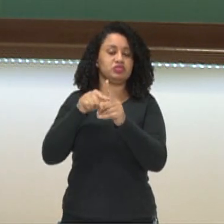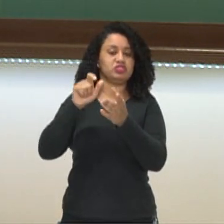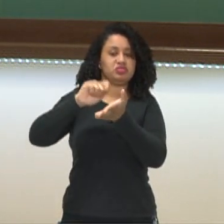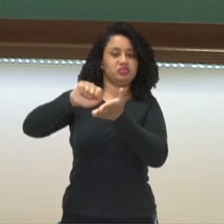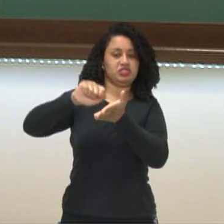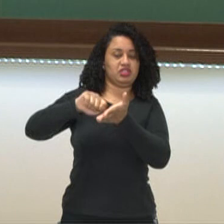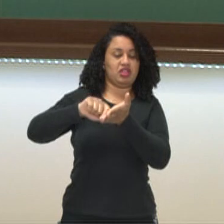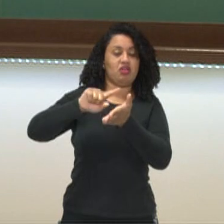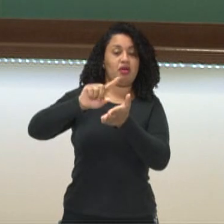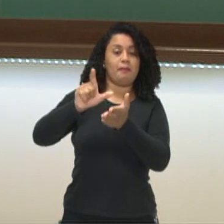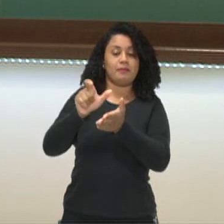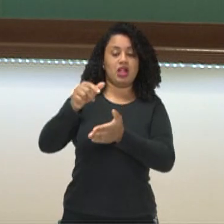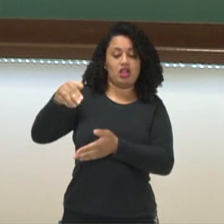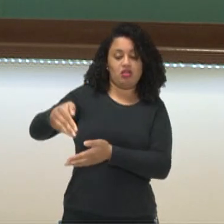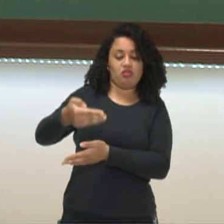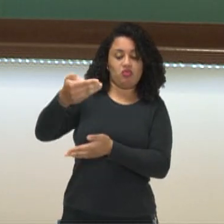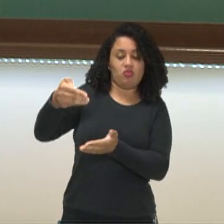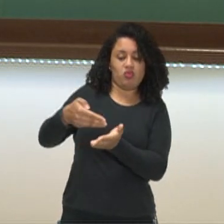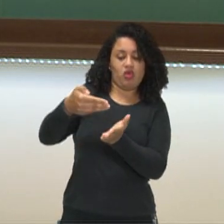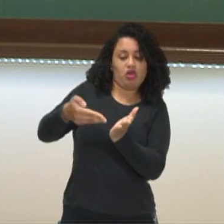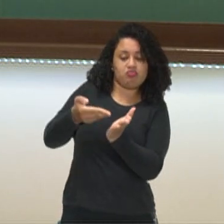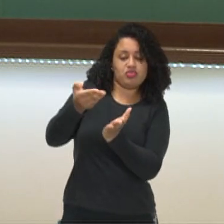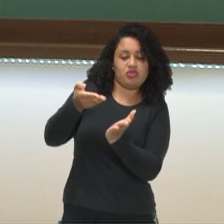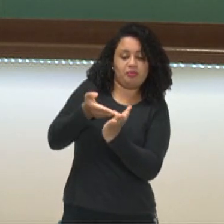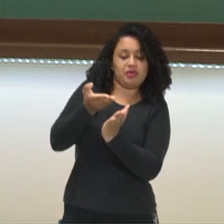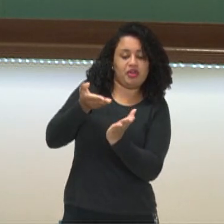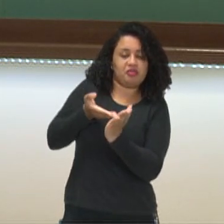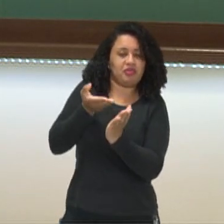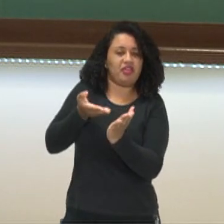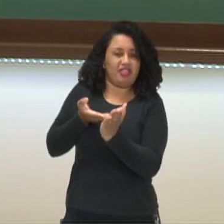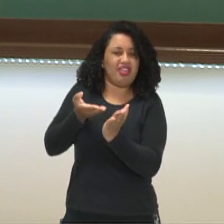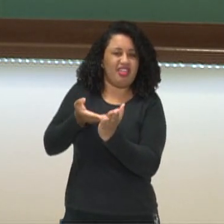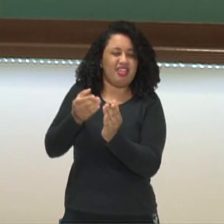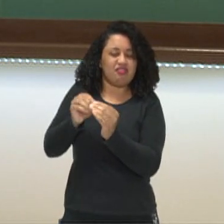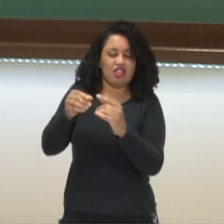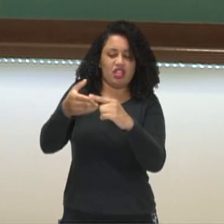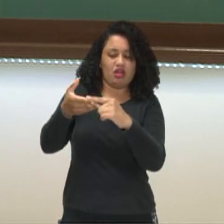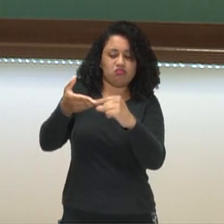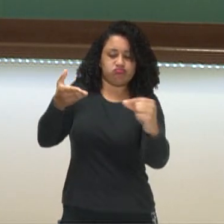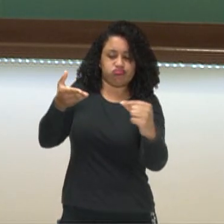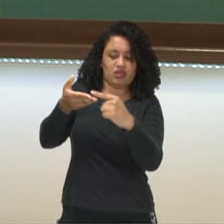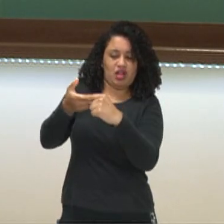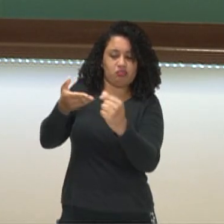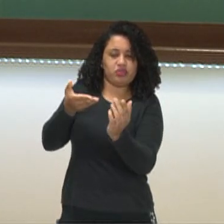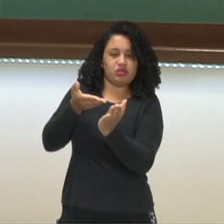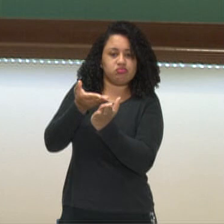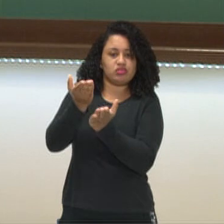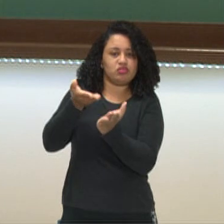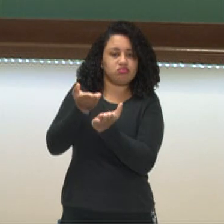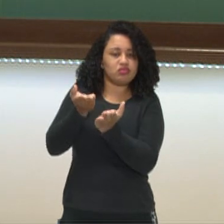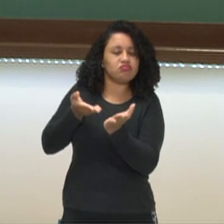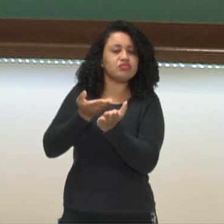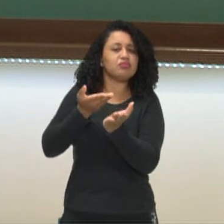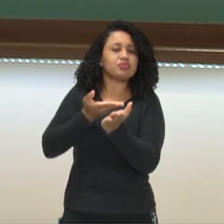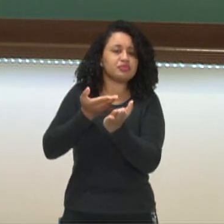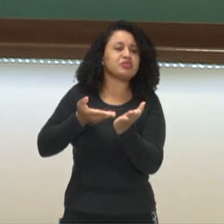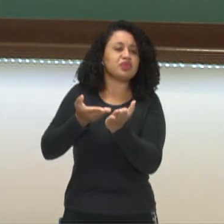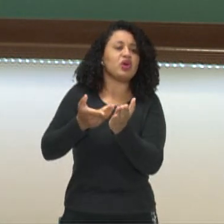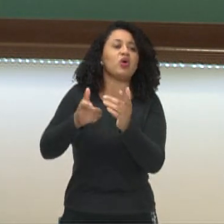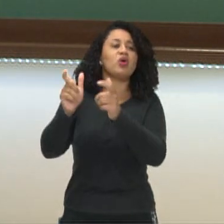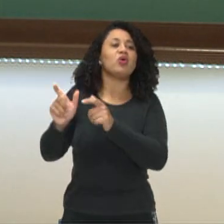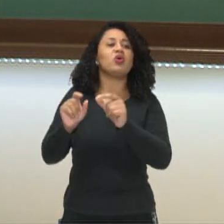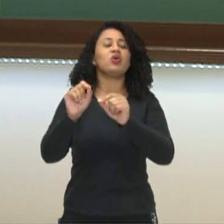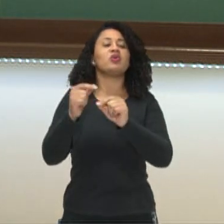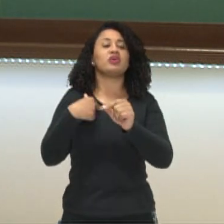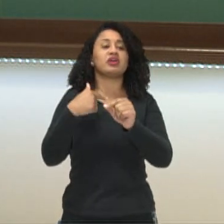cunha, que era o instrumento utilizado de bambu, com uma ponta, uma extremidade mais grossa, a base mais grossa, extremidade mais fina, aonde